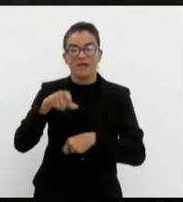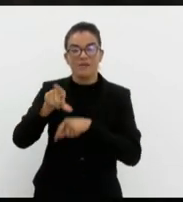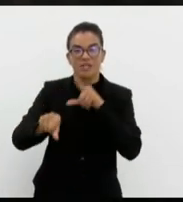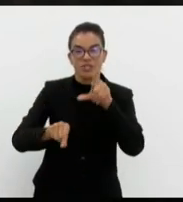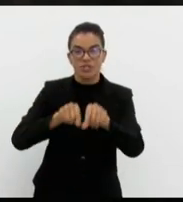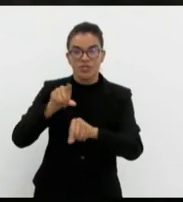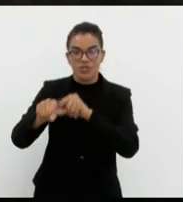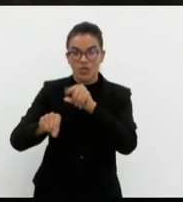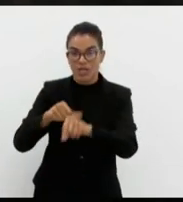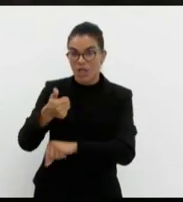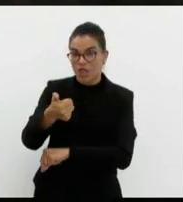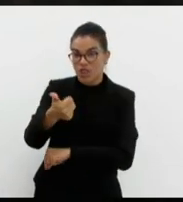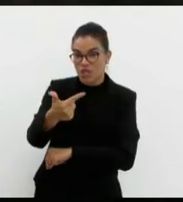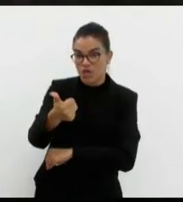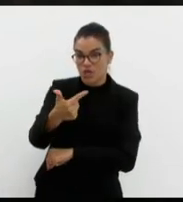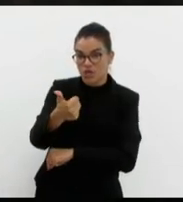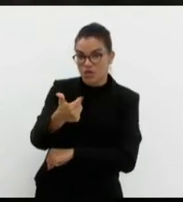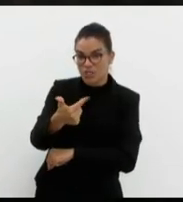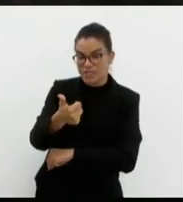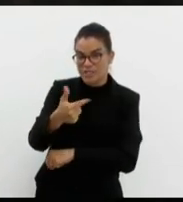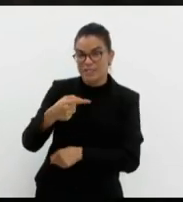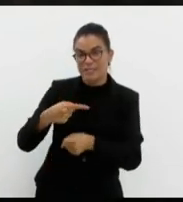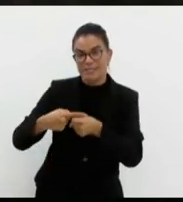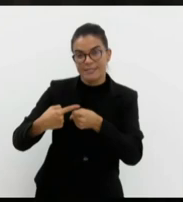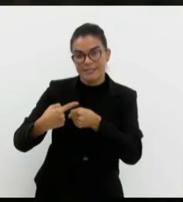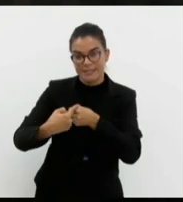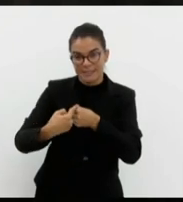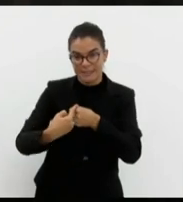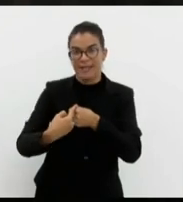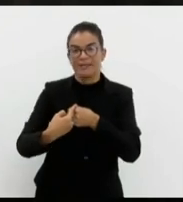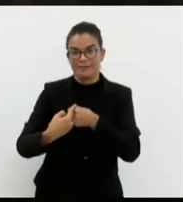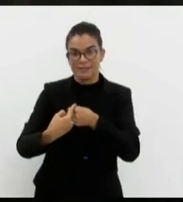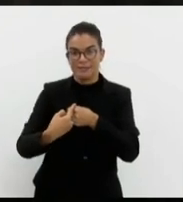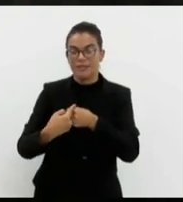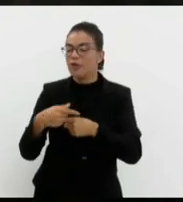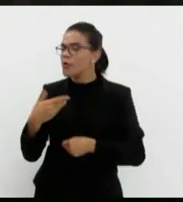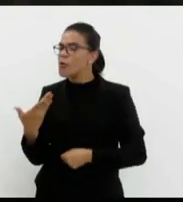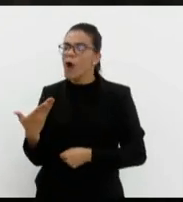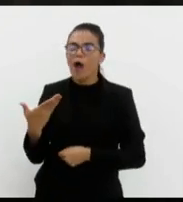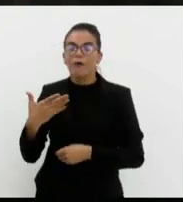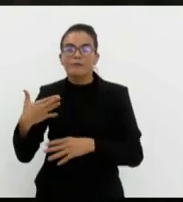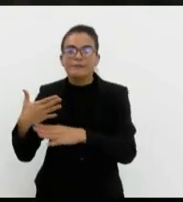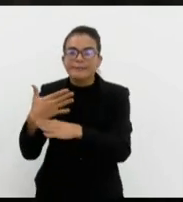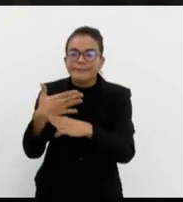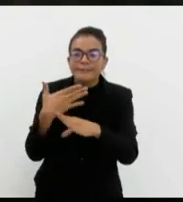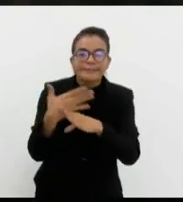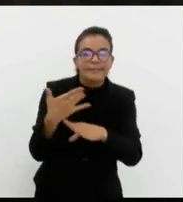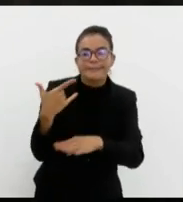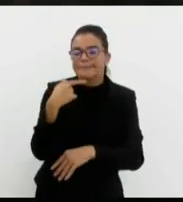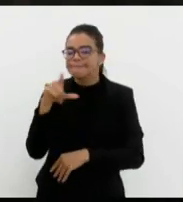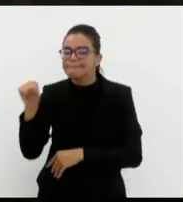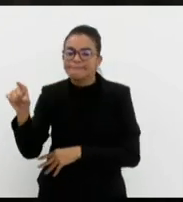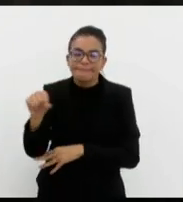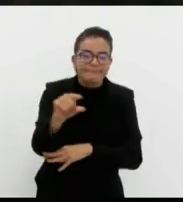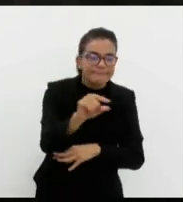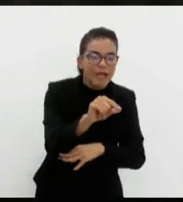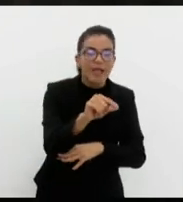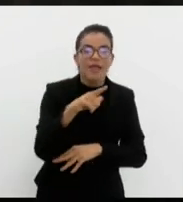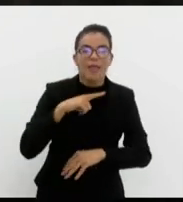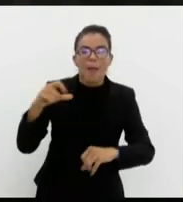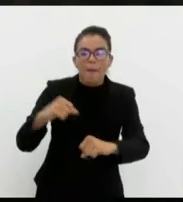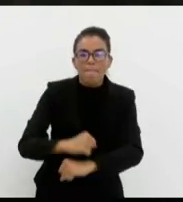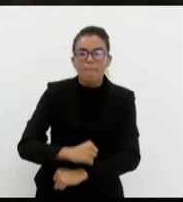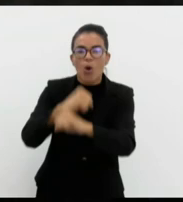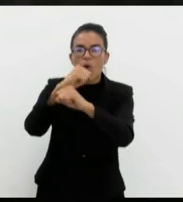12 cidades qual aquela que iria receber a bomba atômica para